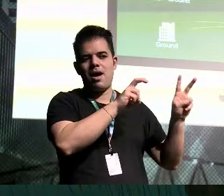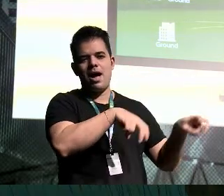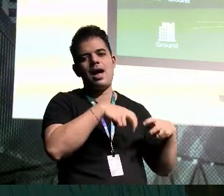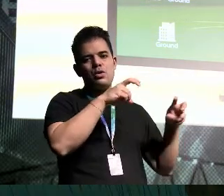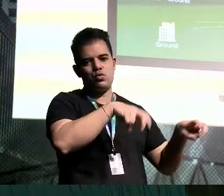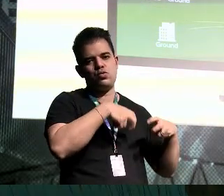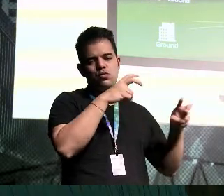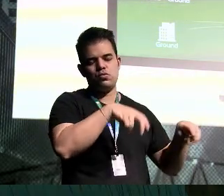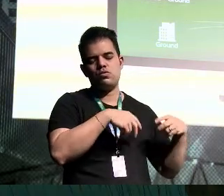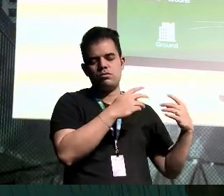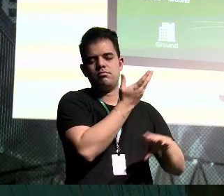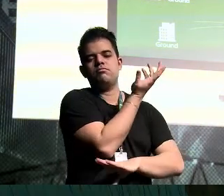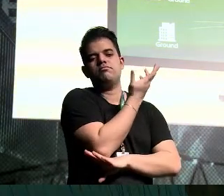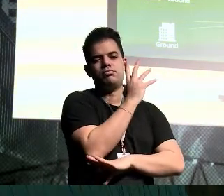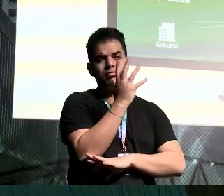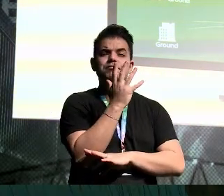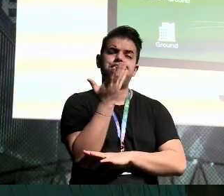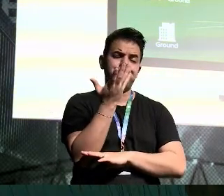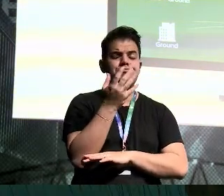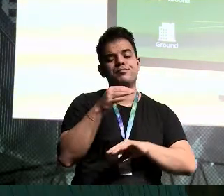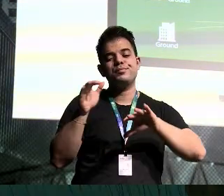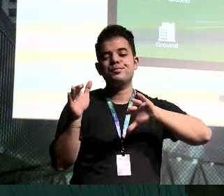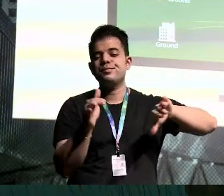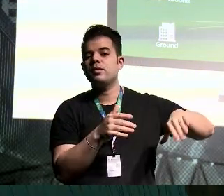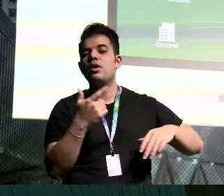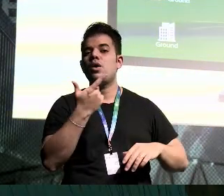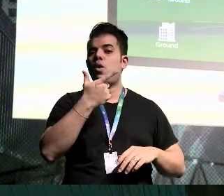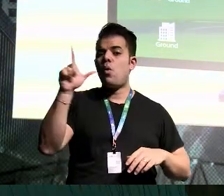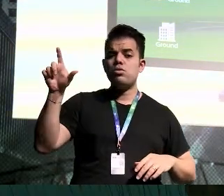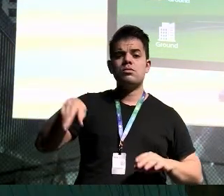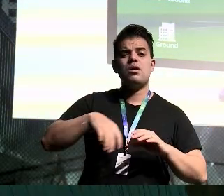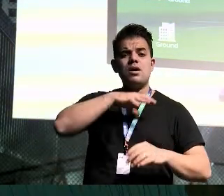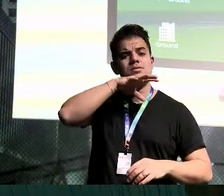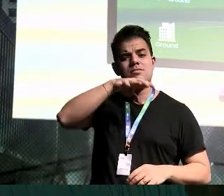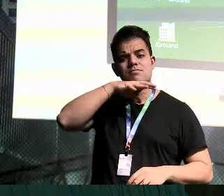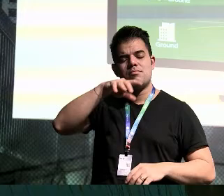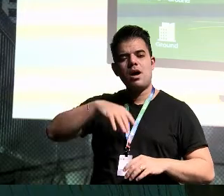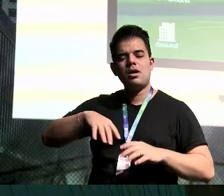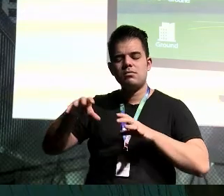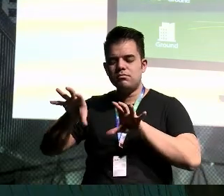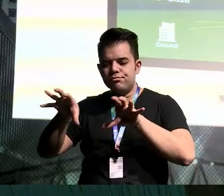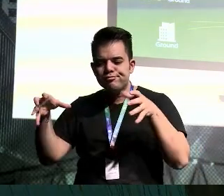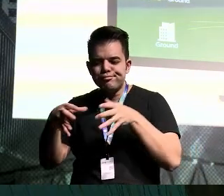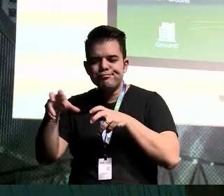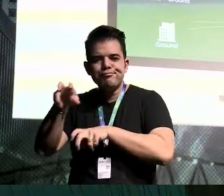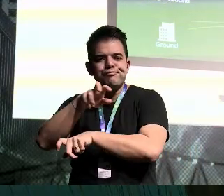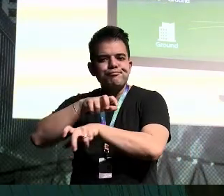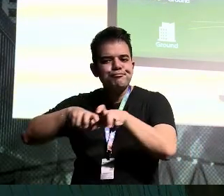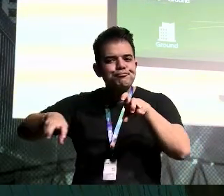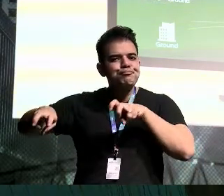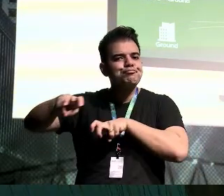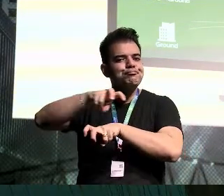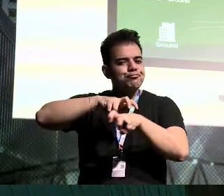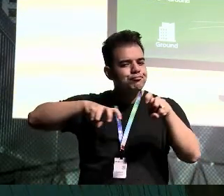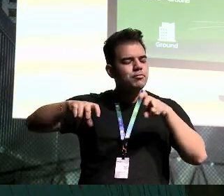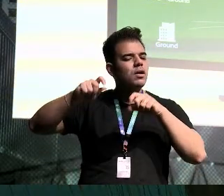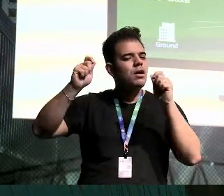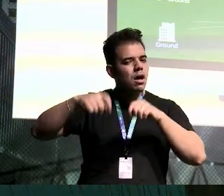falando de plantação, mas posso falar também de animais, rebanhos, rebanhos, eu posso falar de